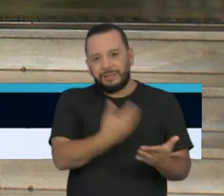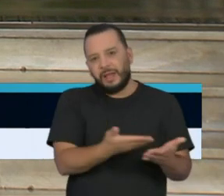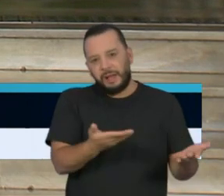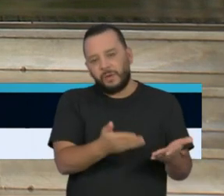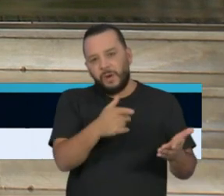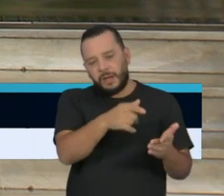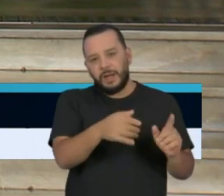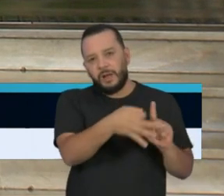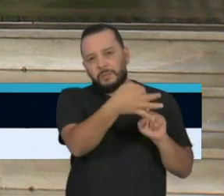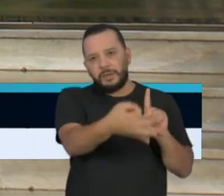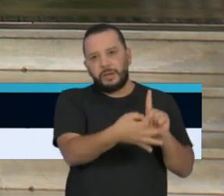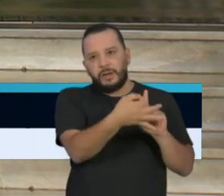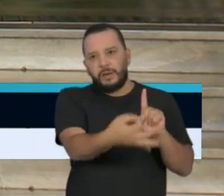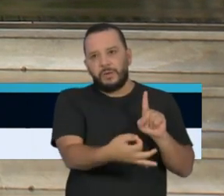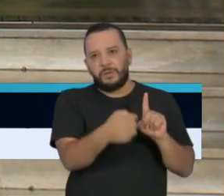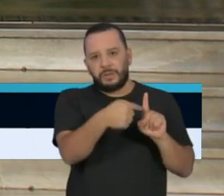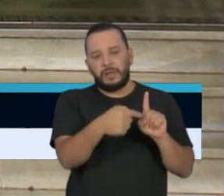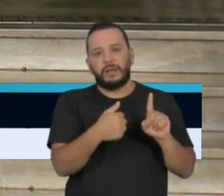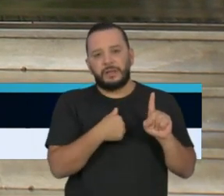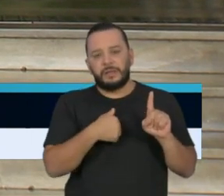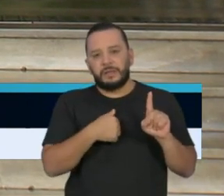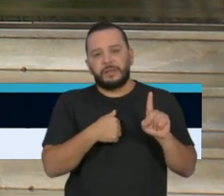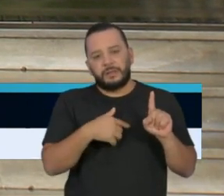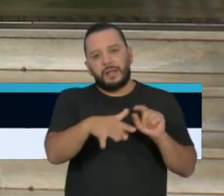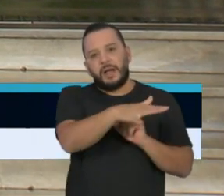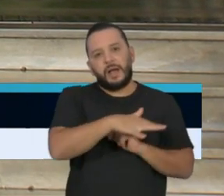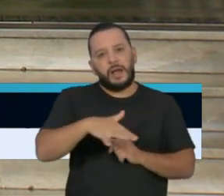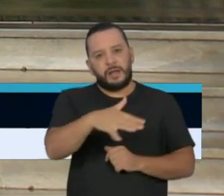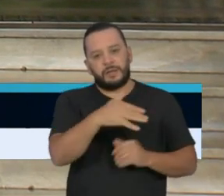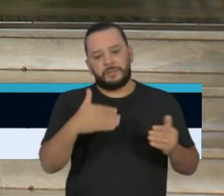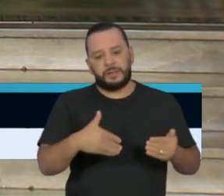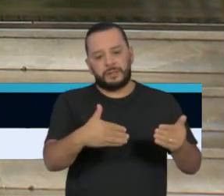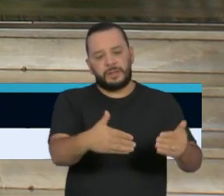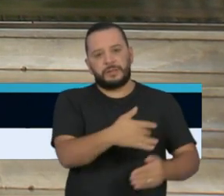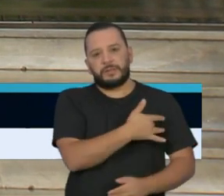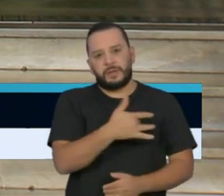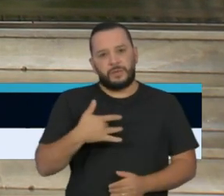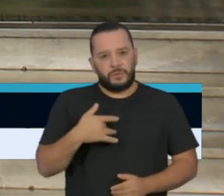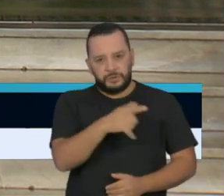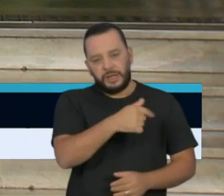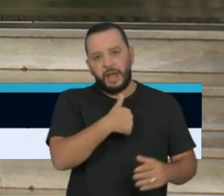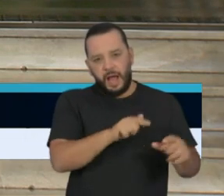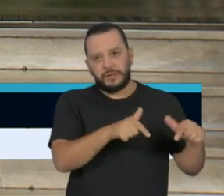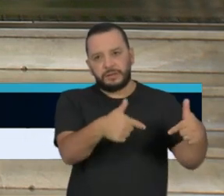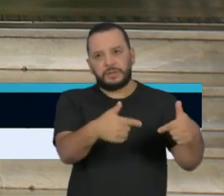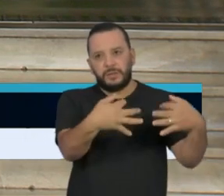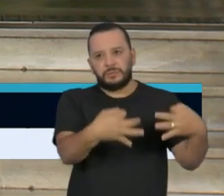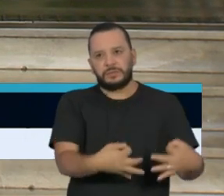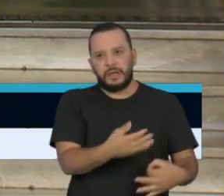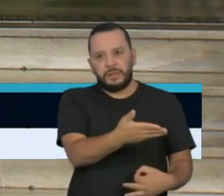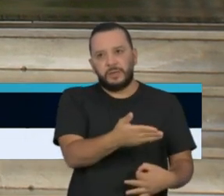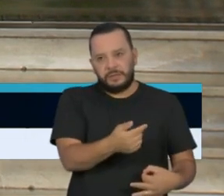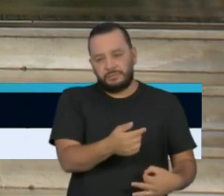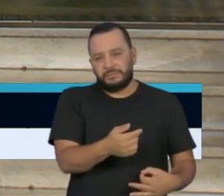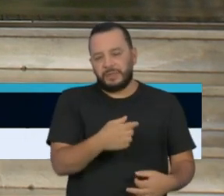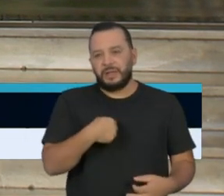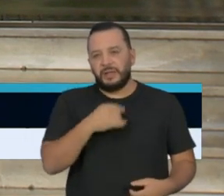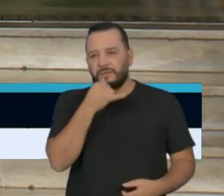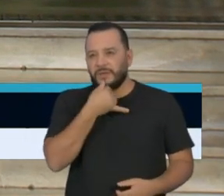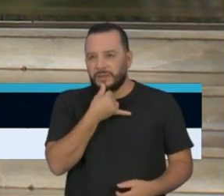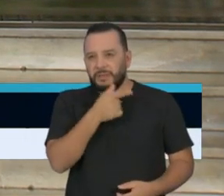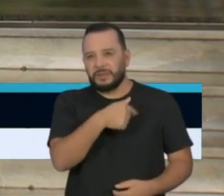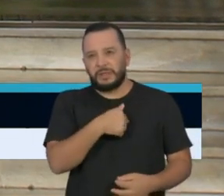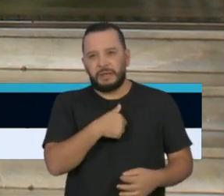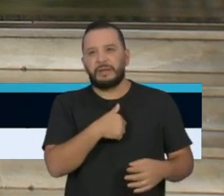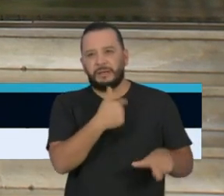posições do Ministério da Saúde e as defesas tecnicamente corretas, repito, que ele formulou e lamento bastante a sua